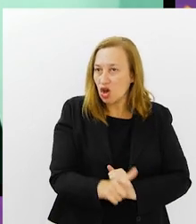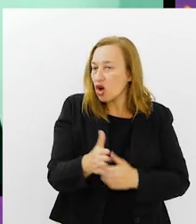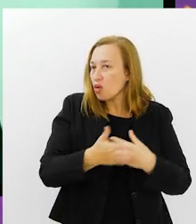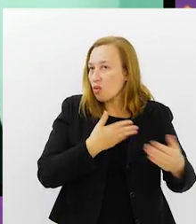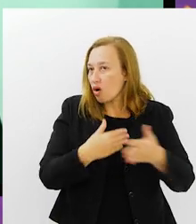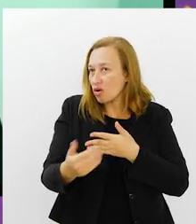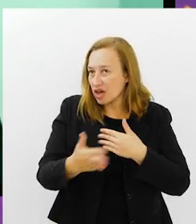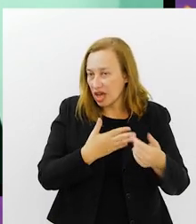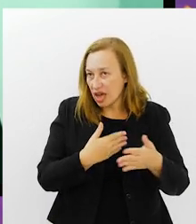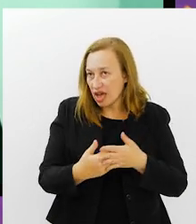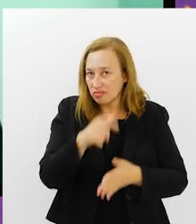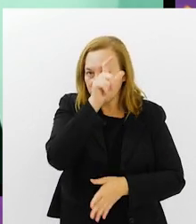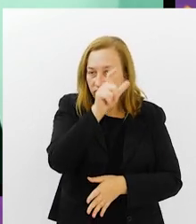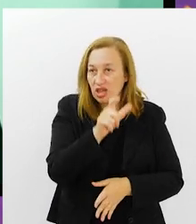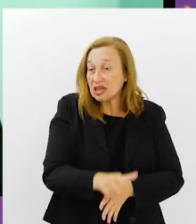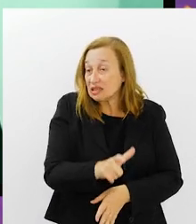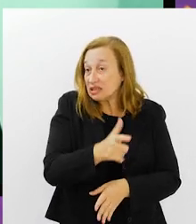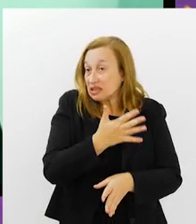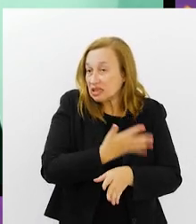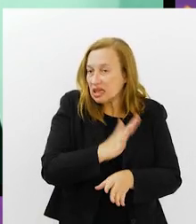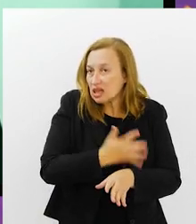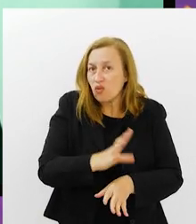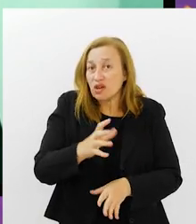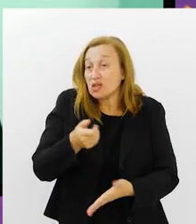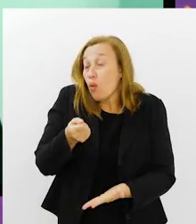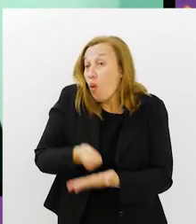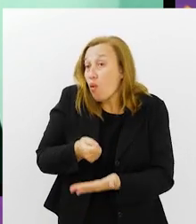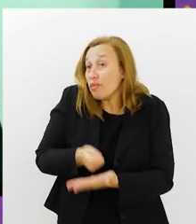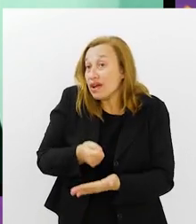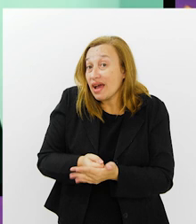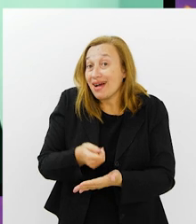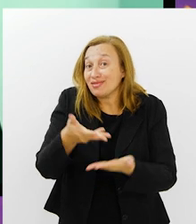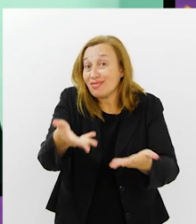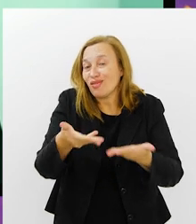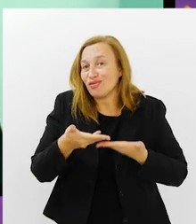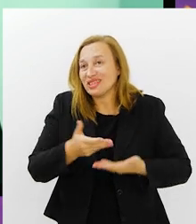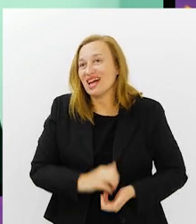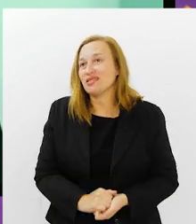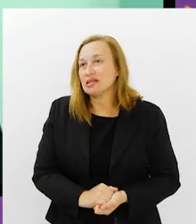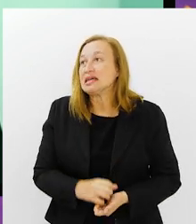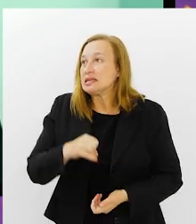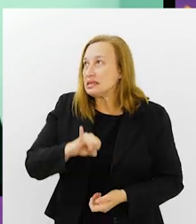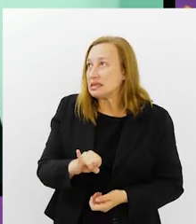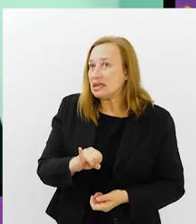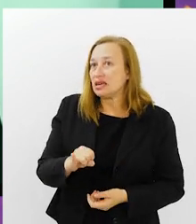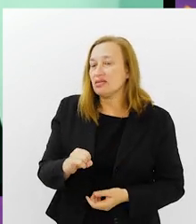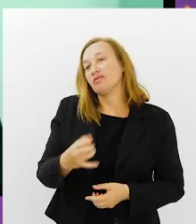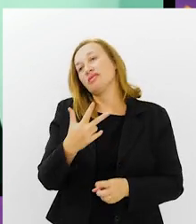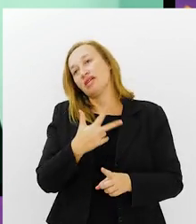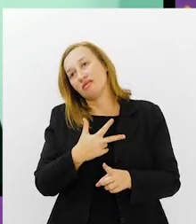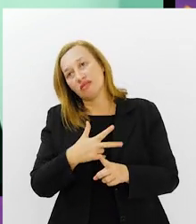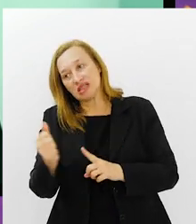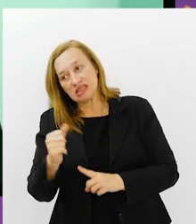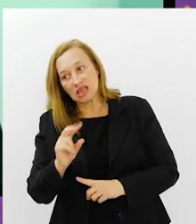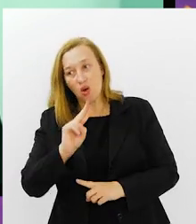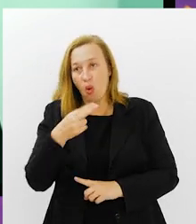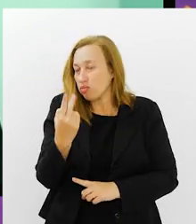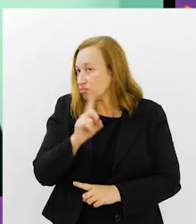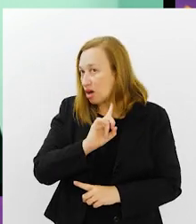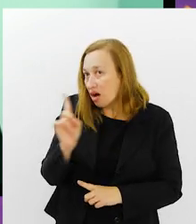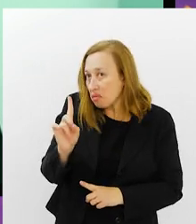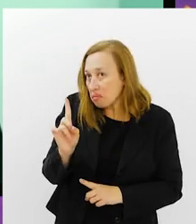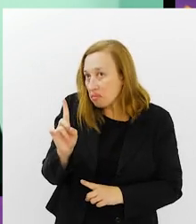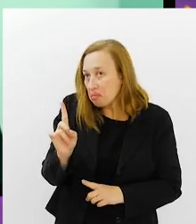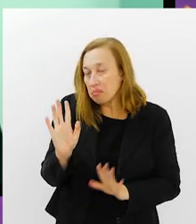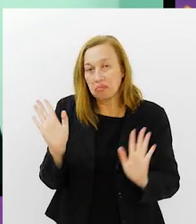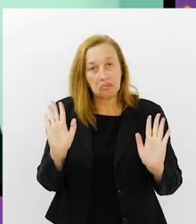lá. Qualquer treinador que seja, vai ser obrigado, obrigado a convocá-lo. Se ele vai render ou não, é um